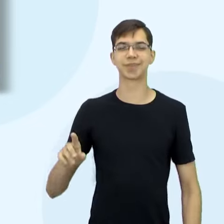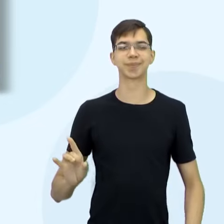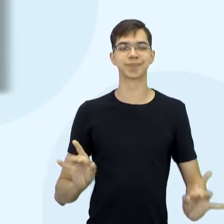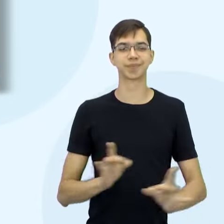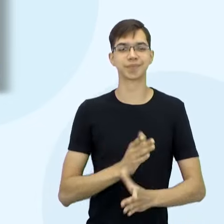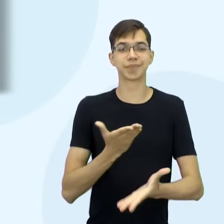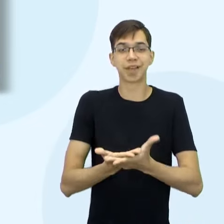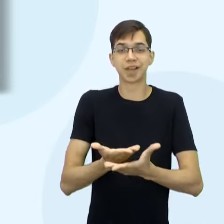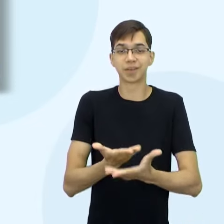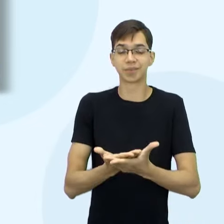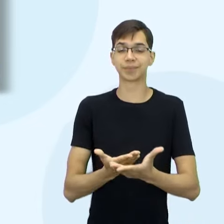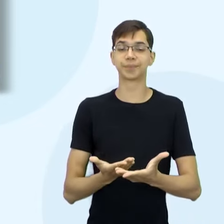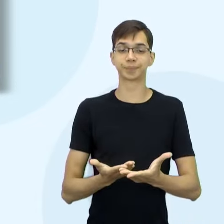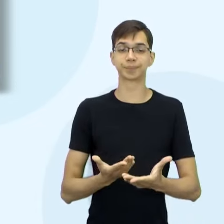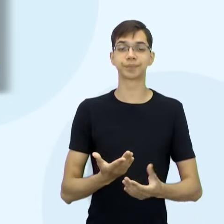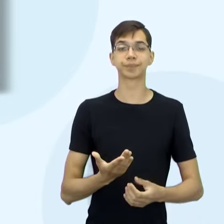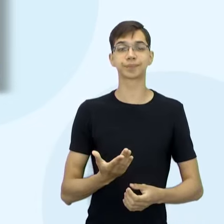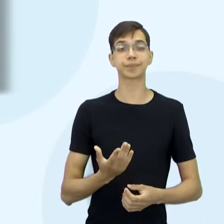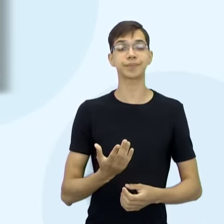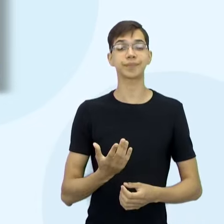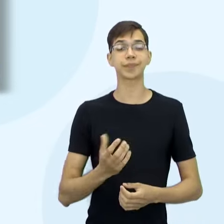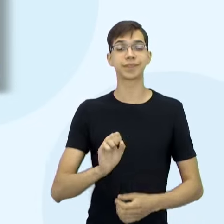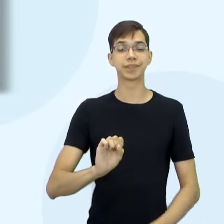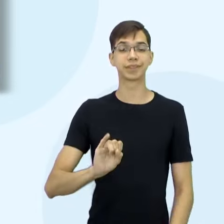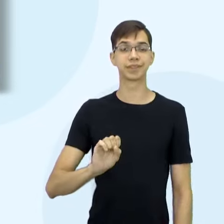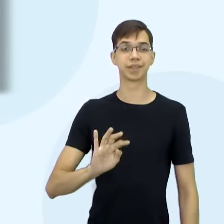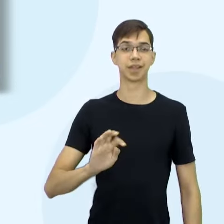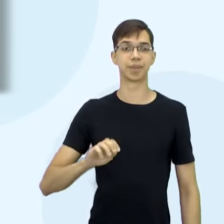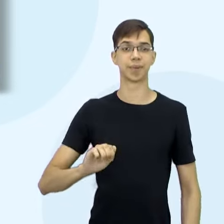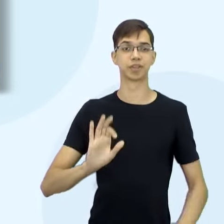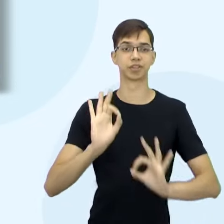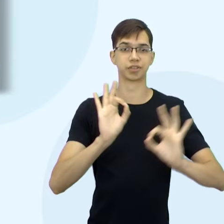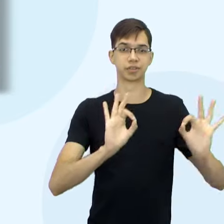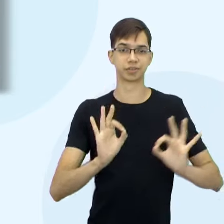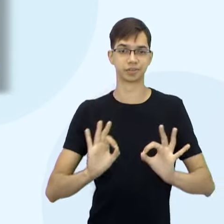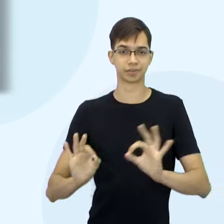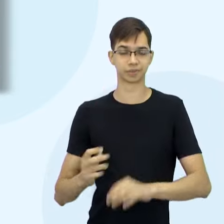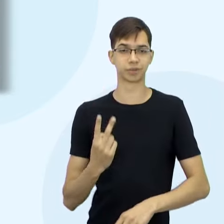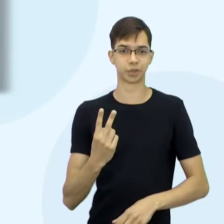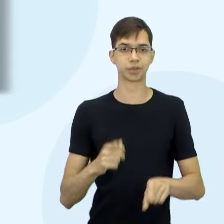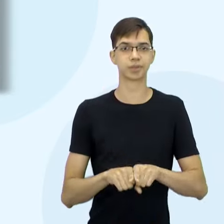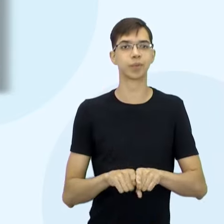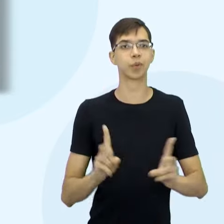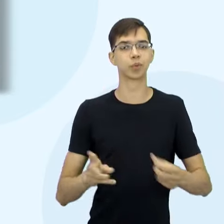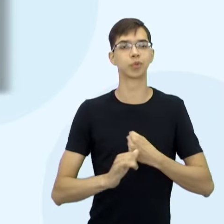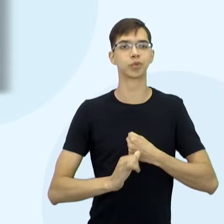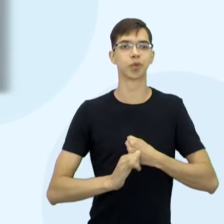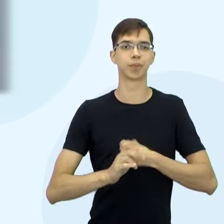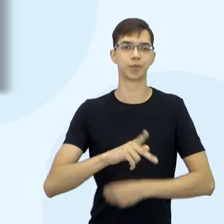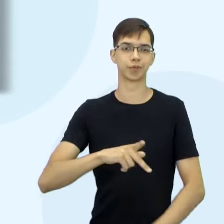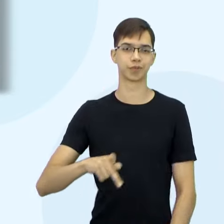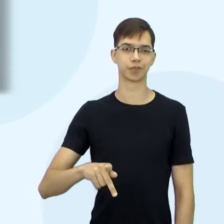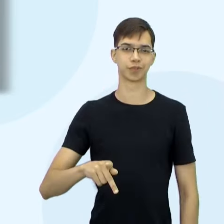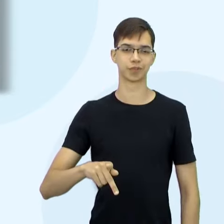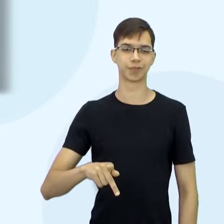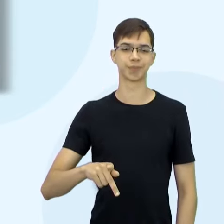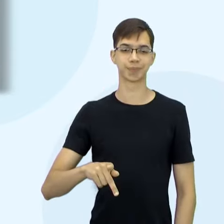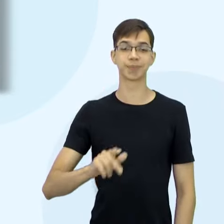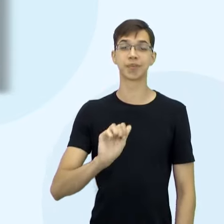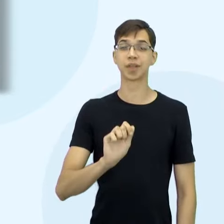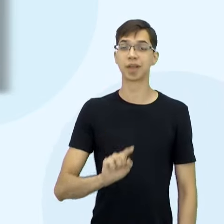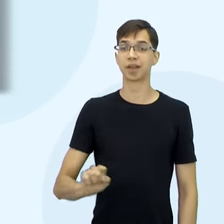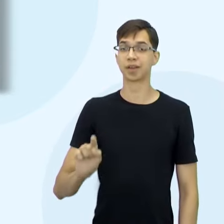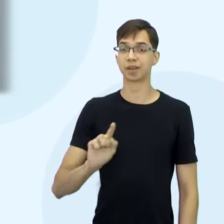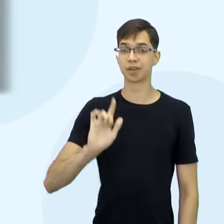aula de sistematização 2, continuamos com a crônica do professor Mauro, tem o arroba dele ali, podem mandar também para ele